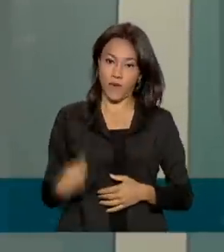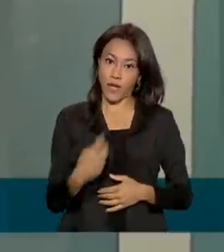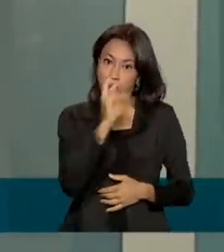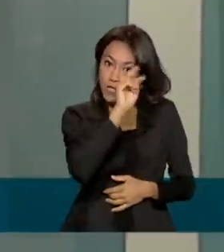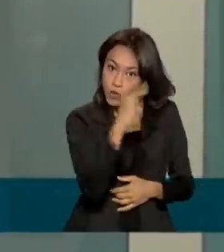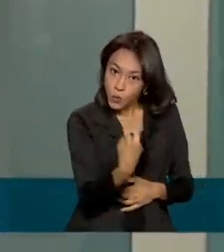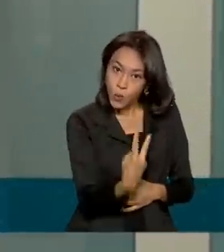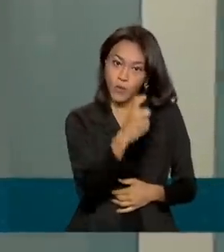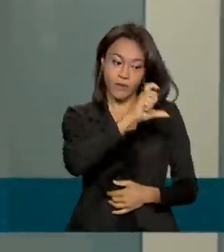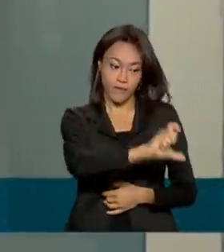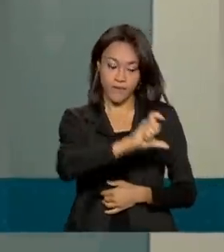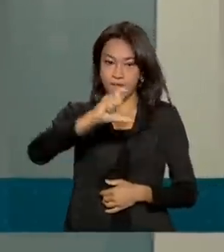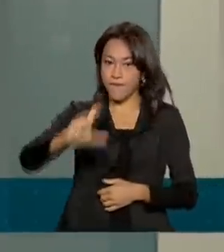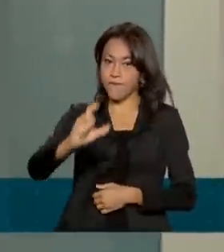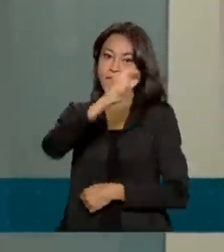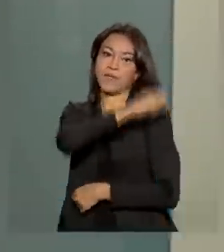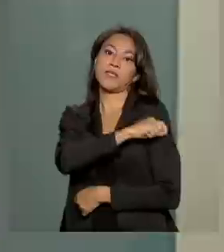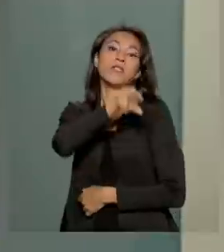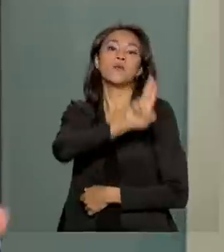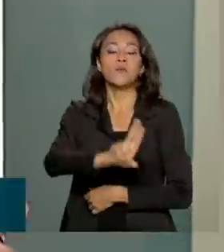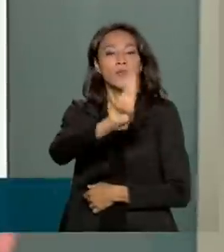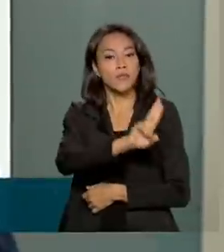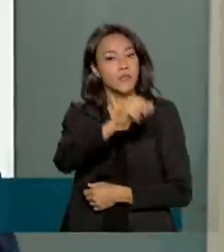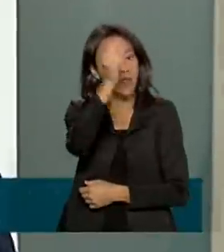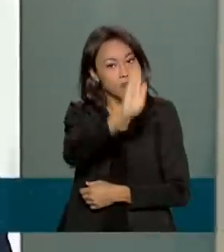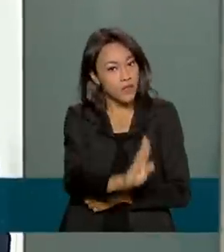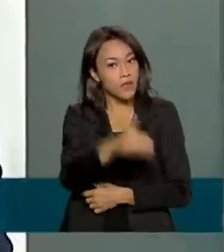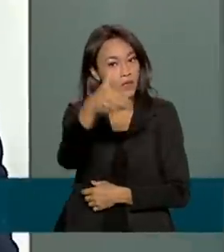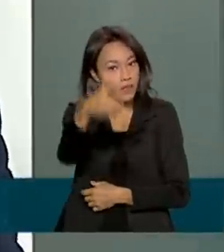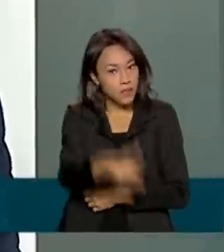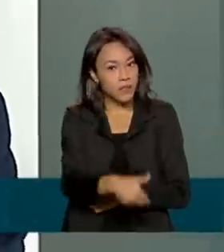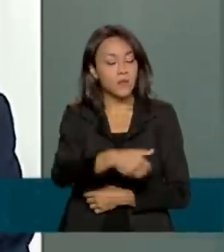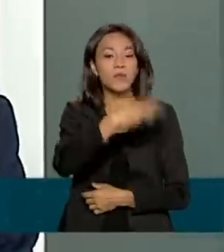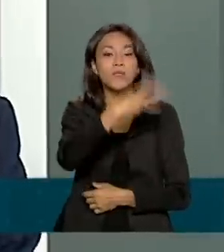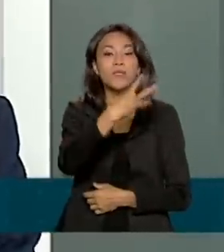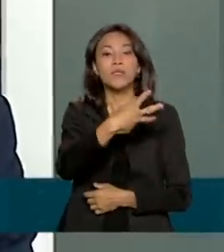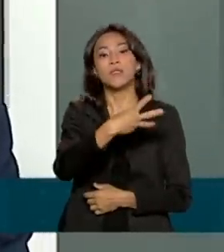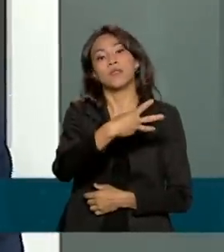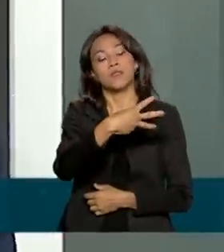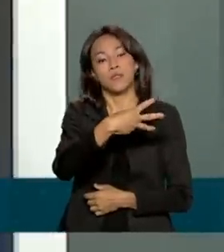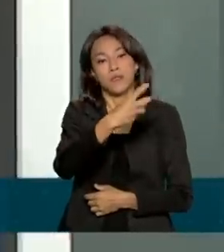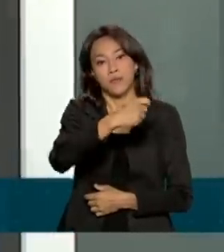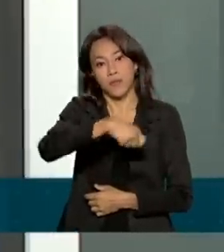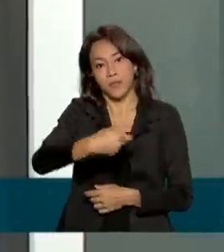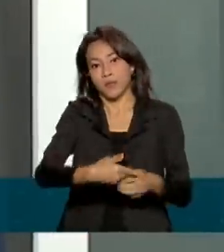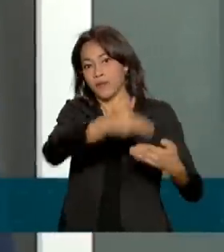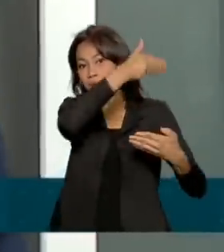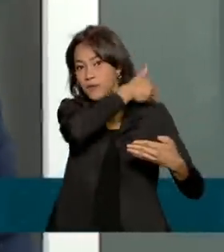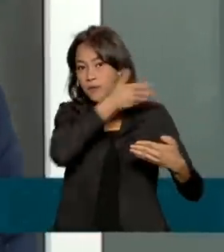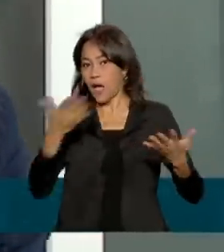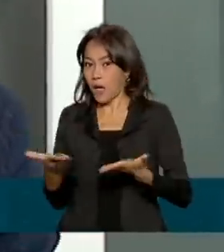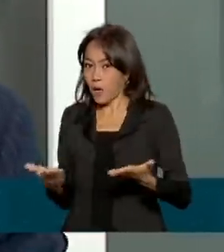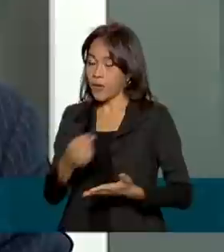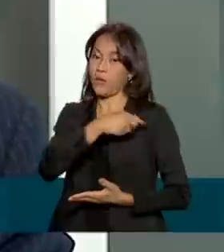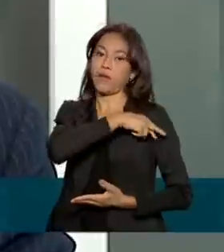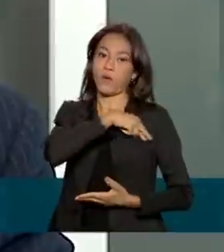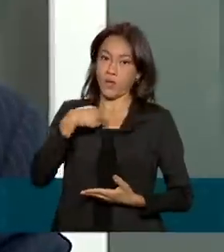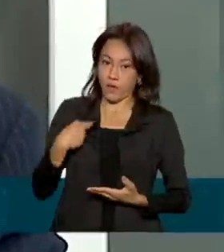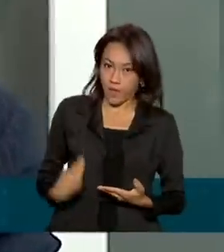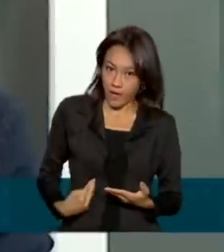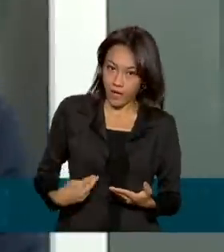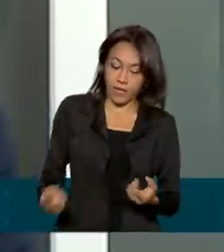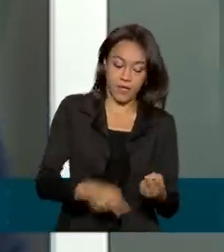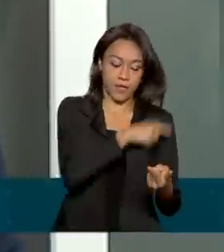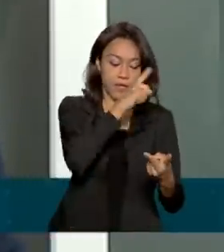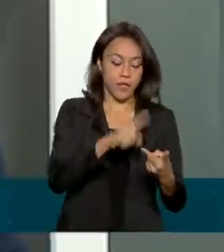vacinas usadas no início da nossa campanha. No primeiro trimestre, mais a vacina Coronavac. Depois, a